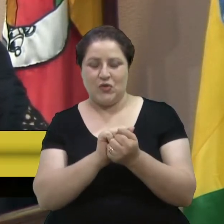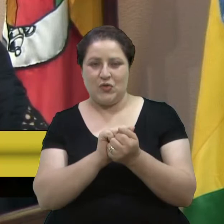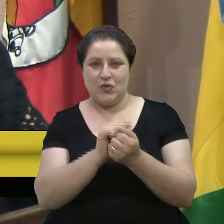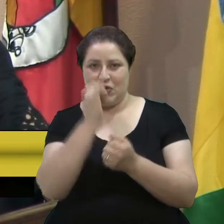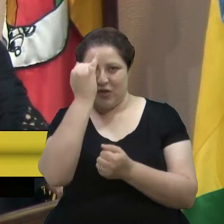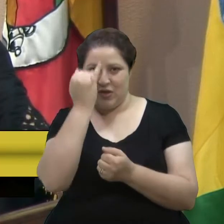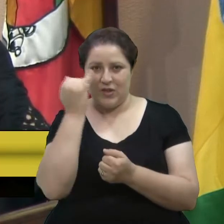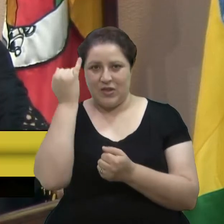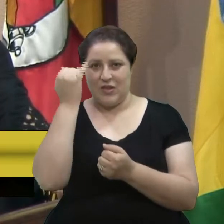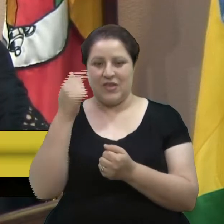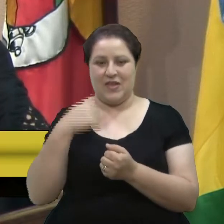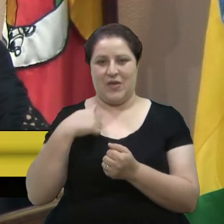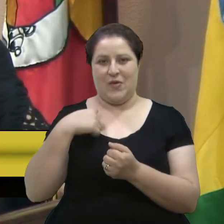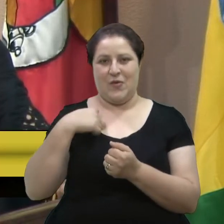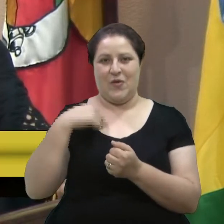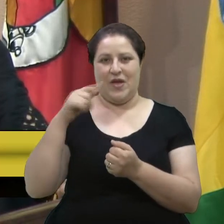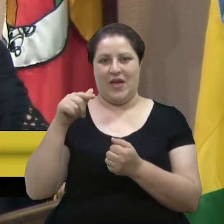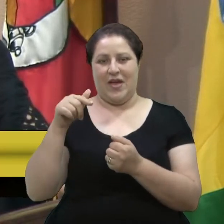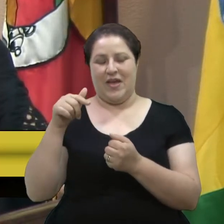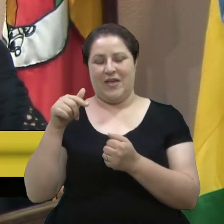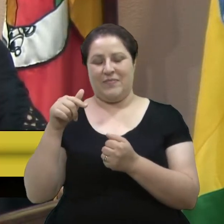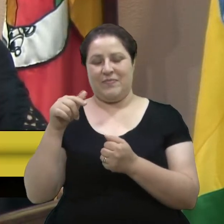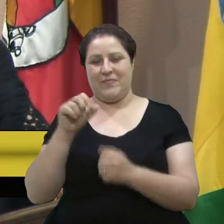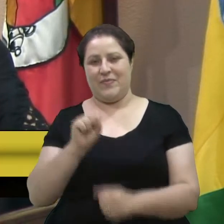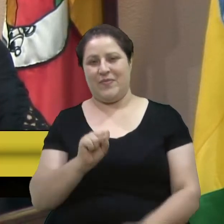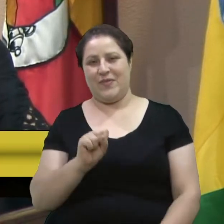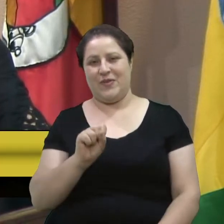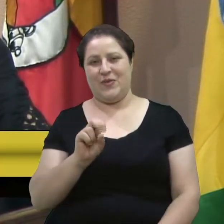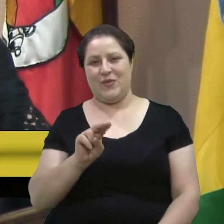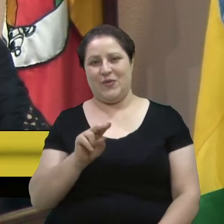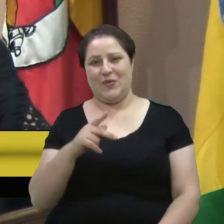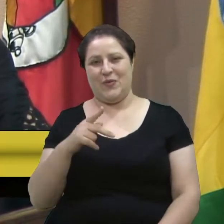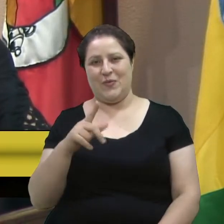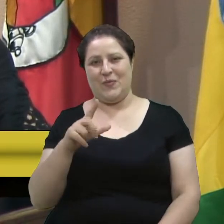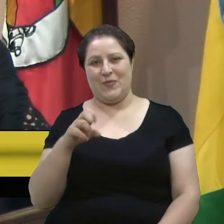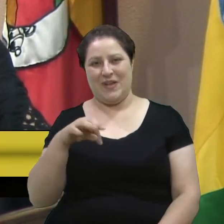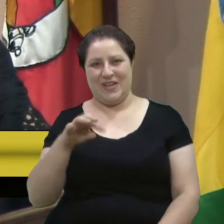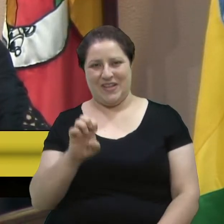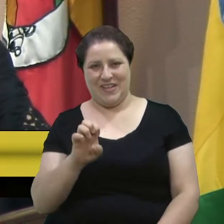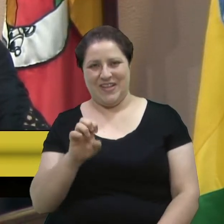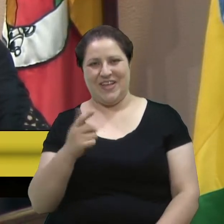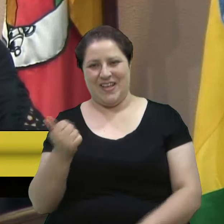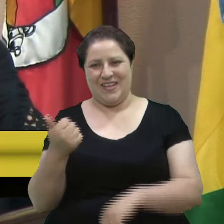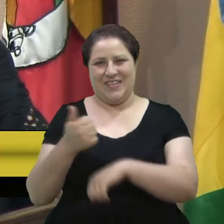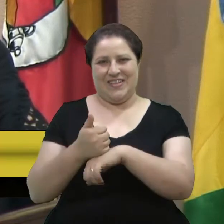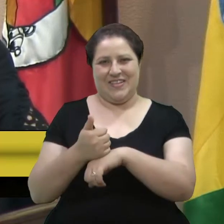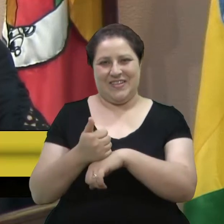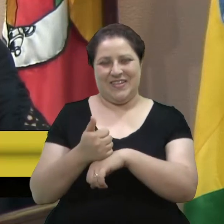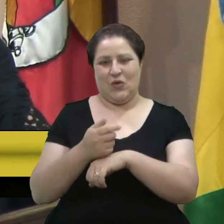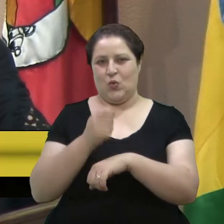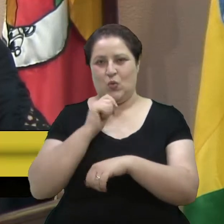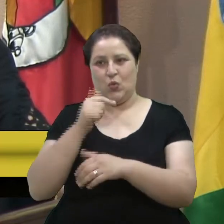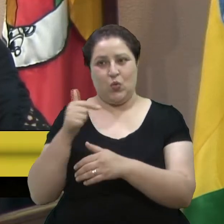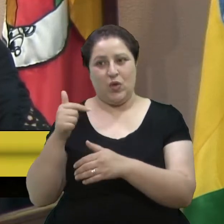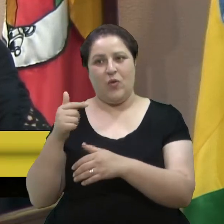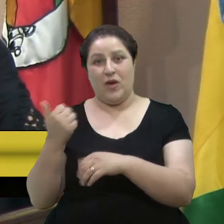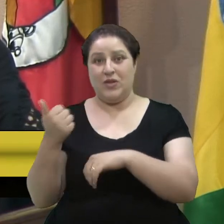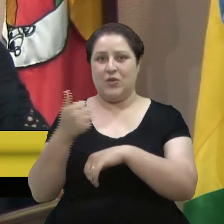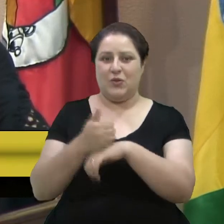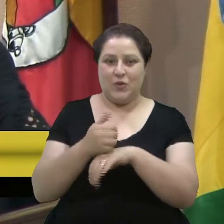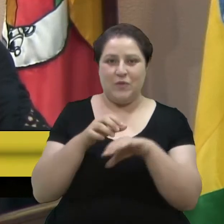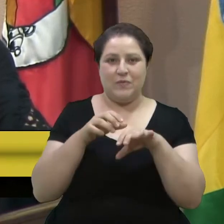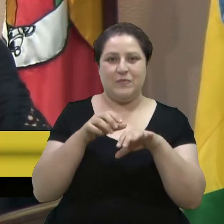Fiquei suplente, né, D'Ambrós. Não fui... Isso, eu assumi, então, 20 dias a Câmara de